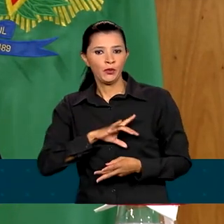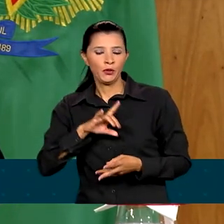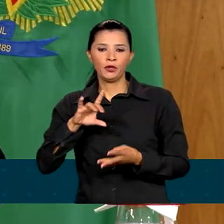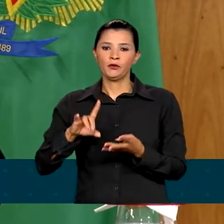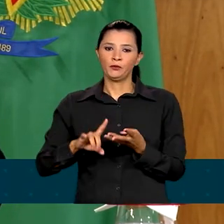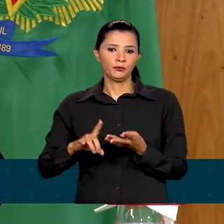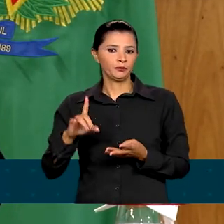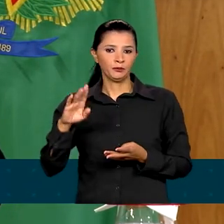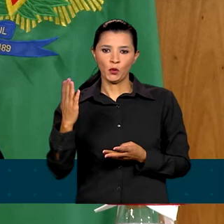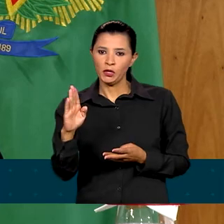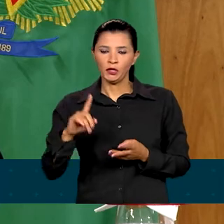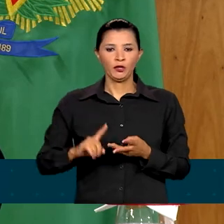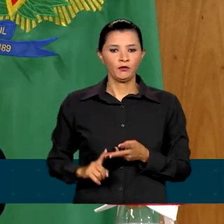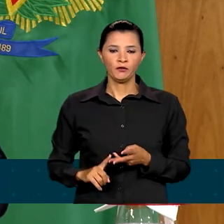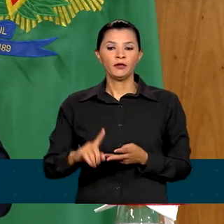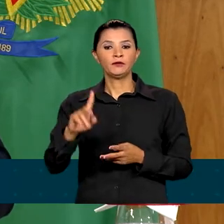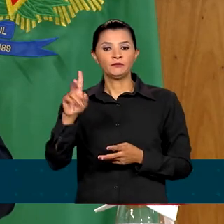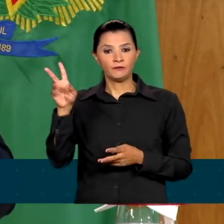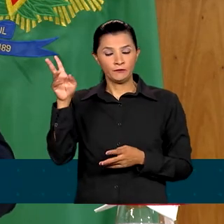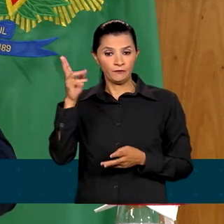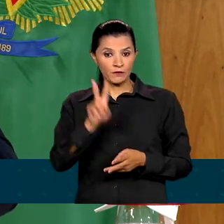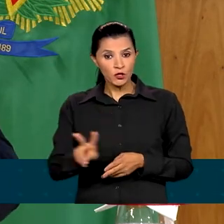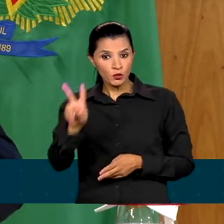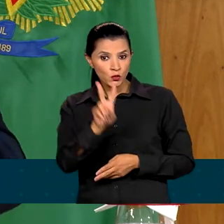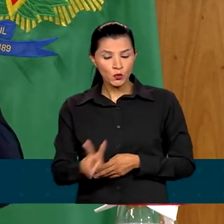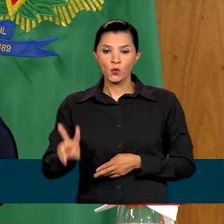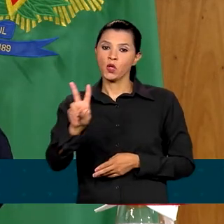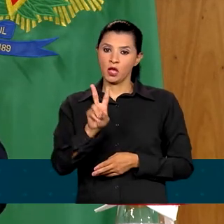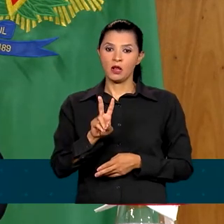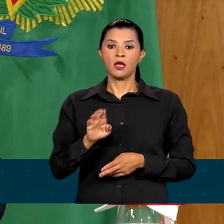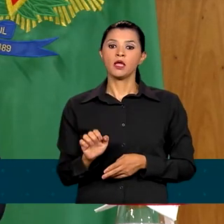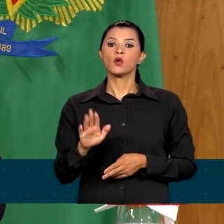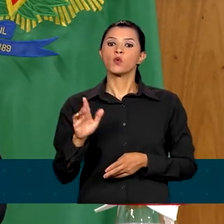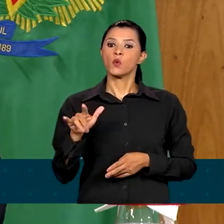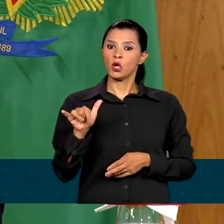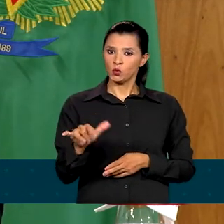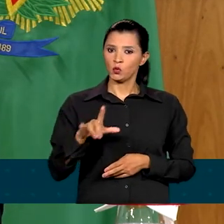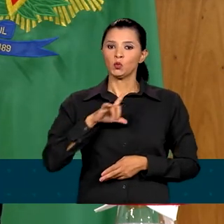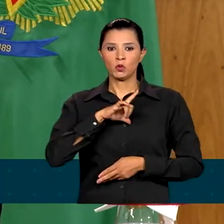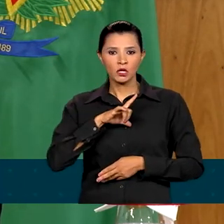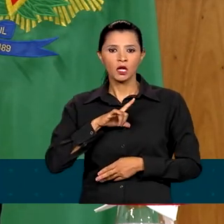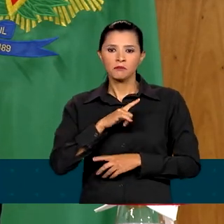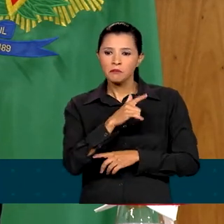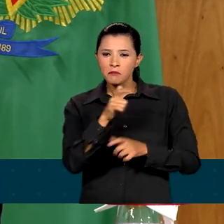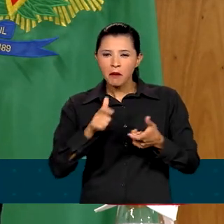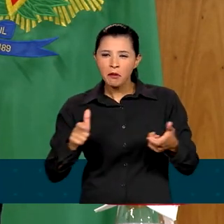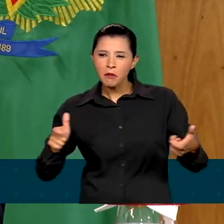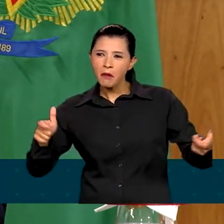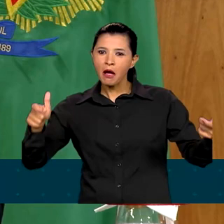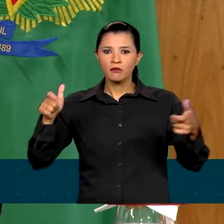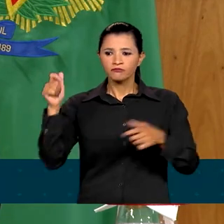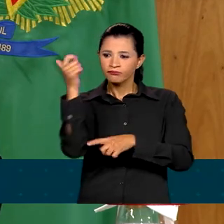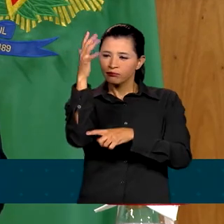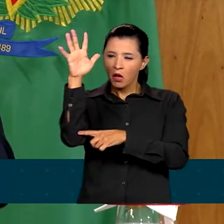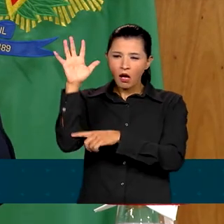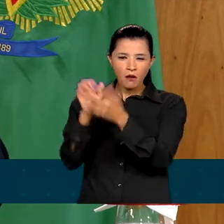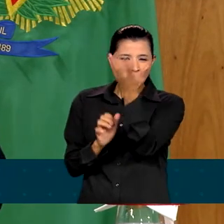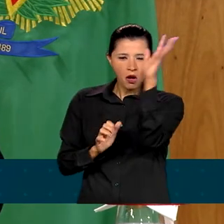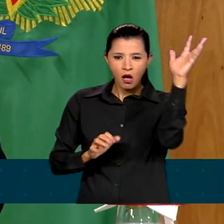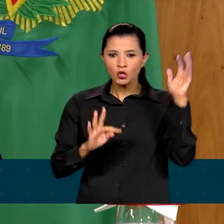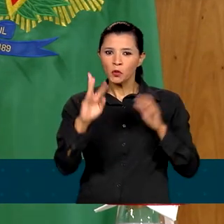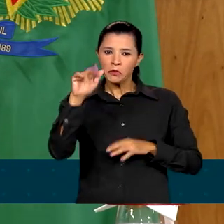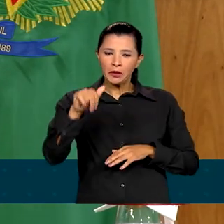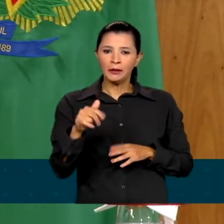Venezuela e com Equador, nós temos uma área extraordinária de floresta tropical. Aí, junto a Brasil,